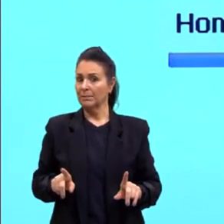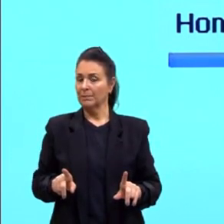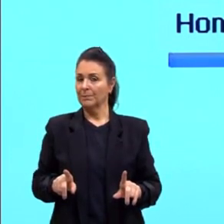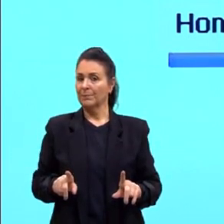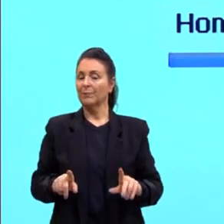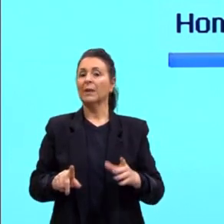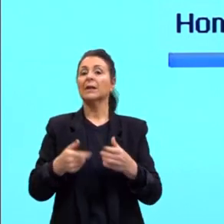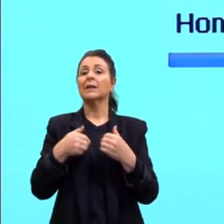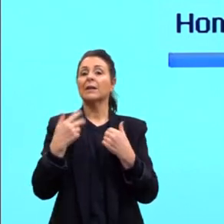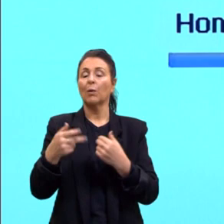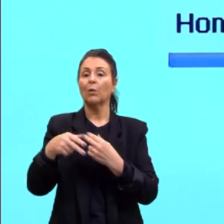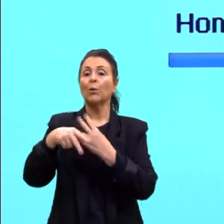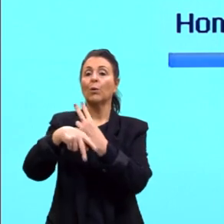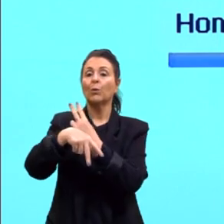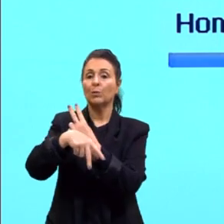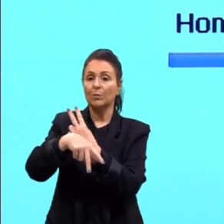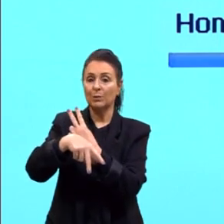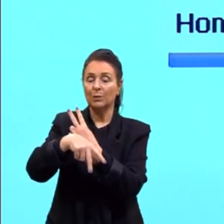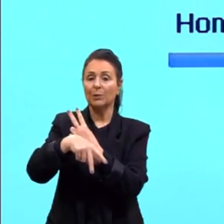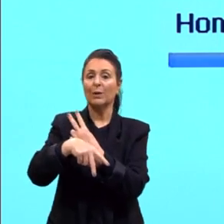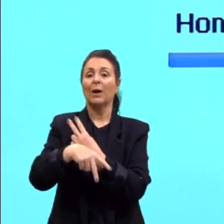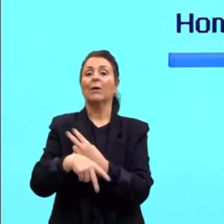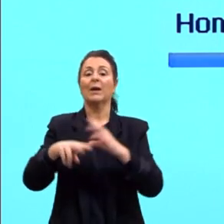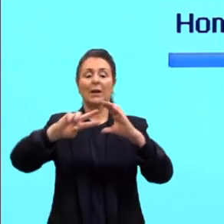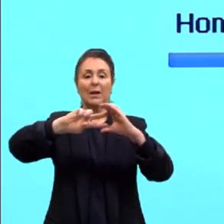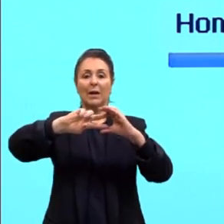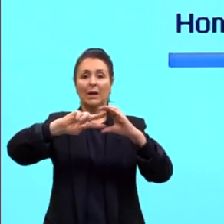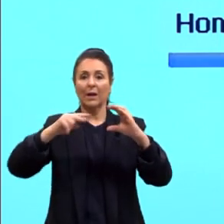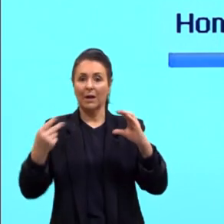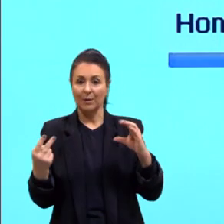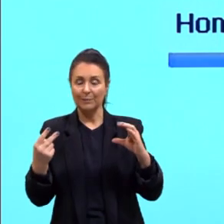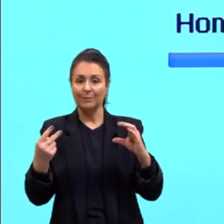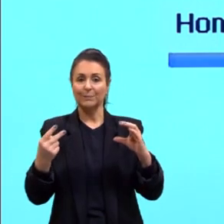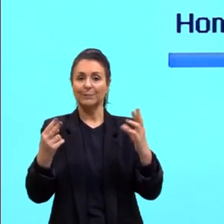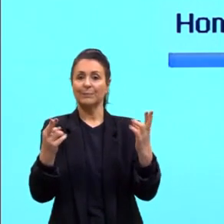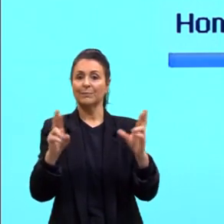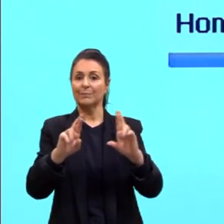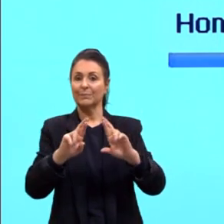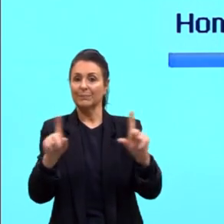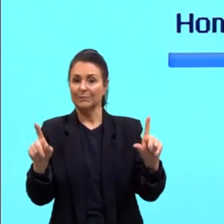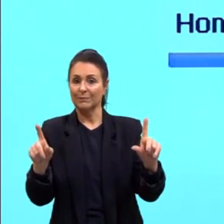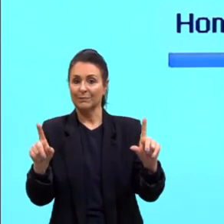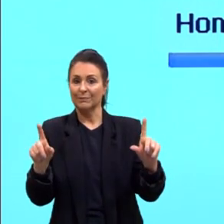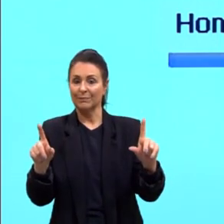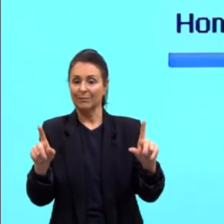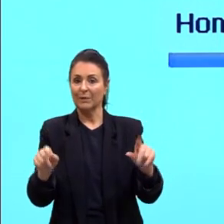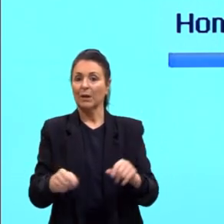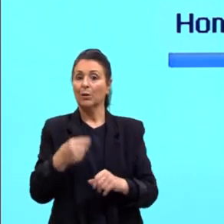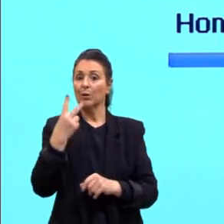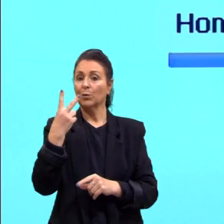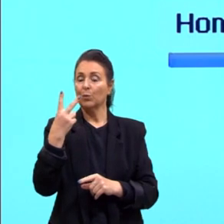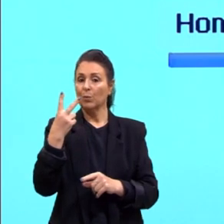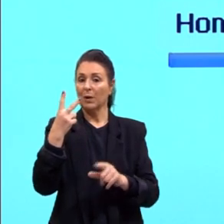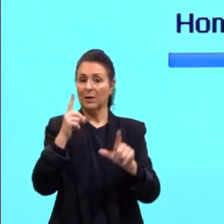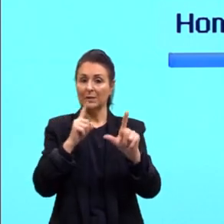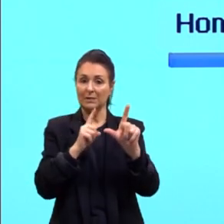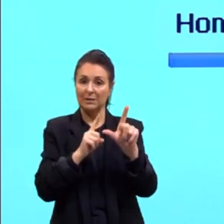cromossomo é heterozigoto. O homozigoto, aqui, duas letras